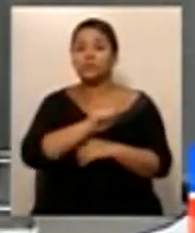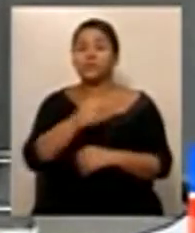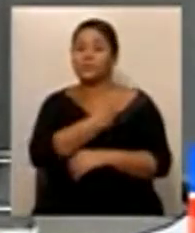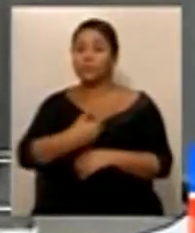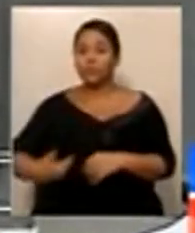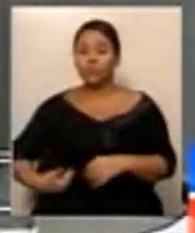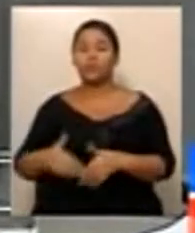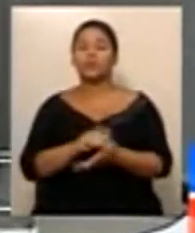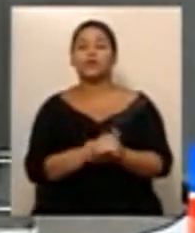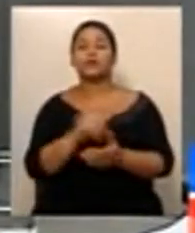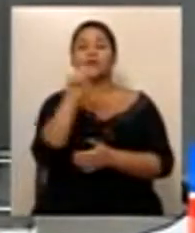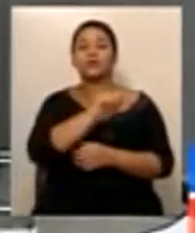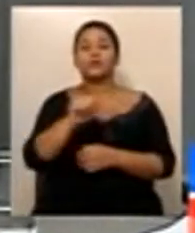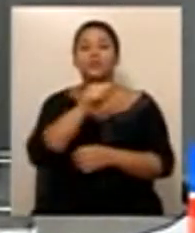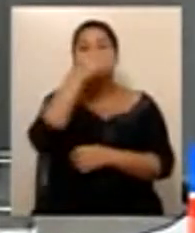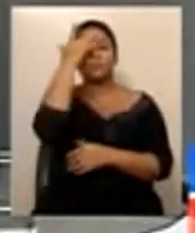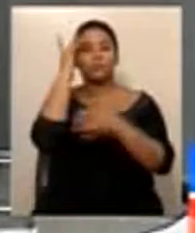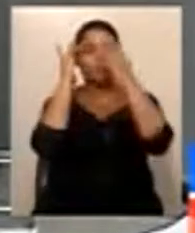discussão.